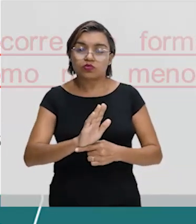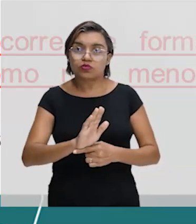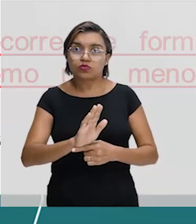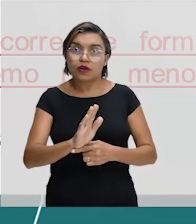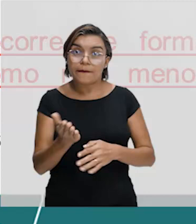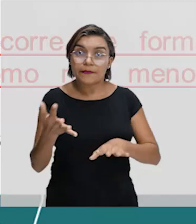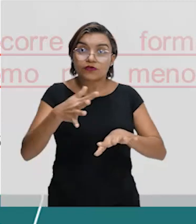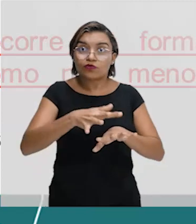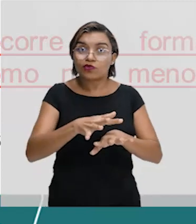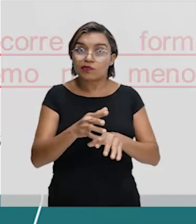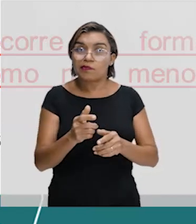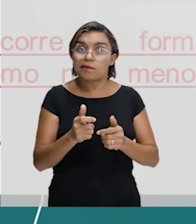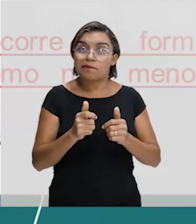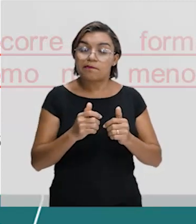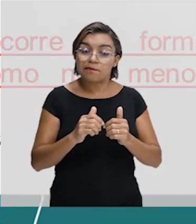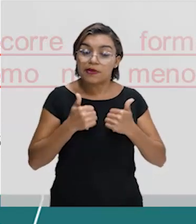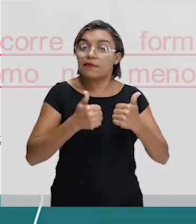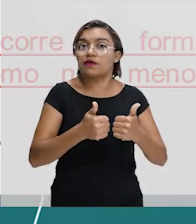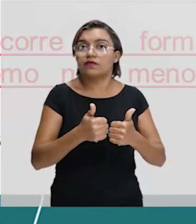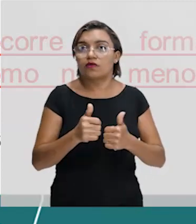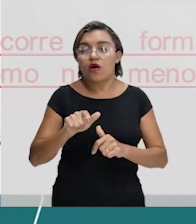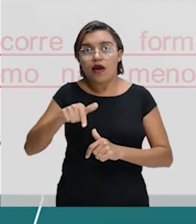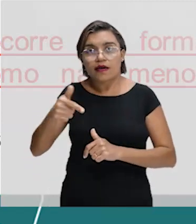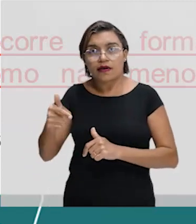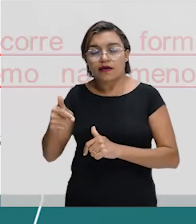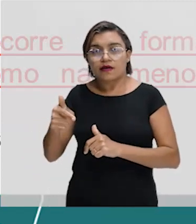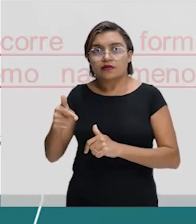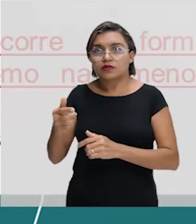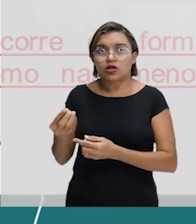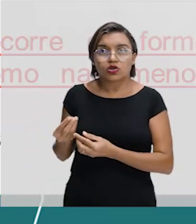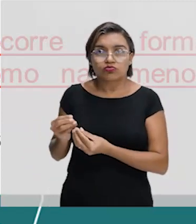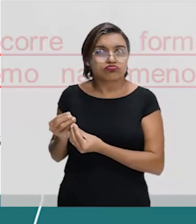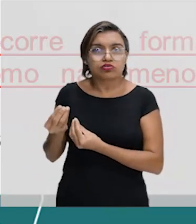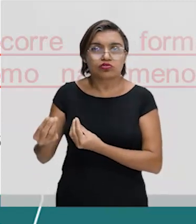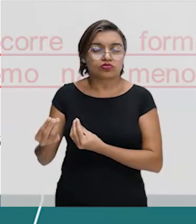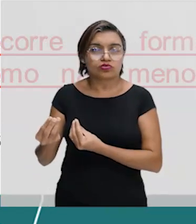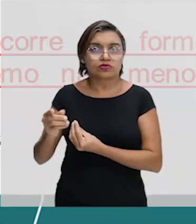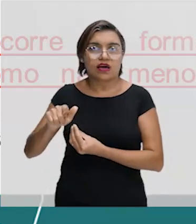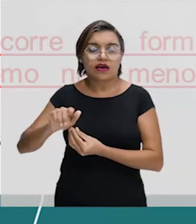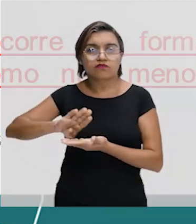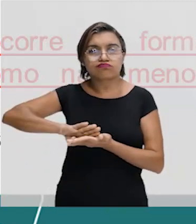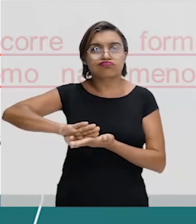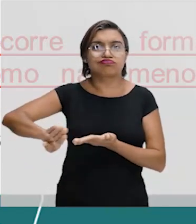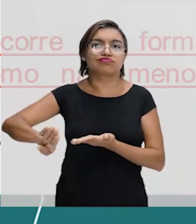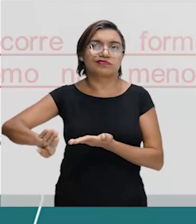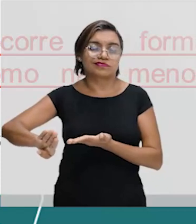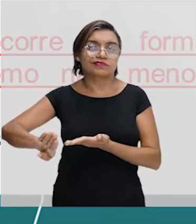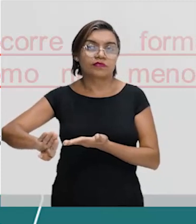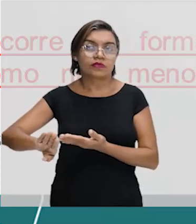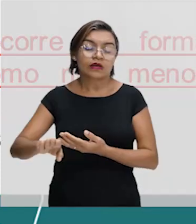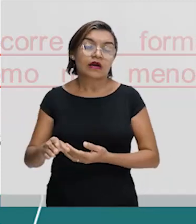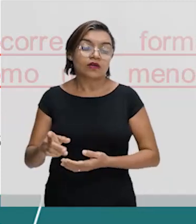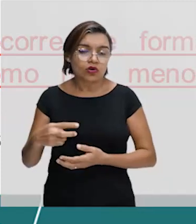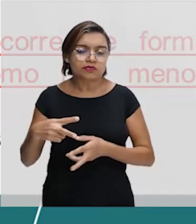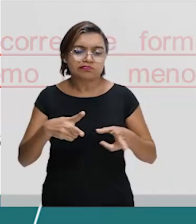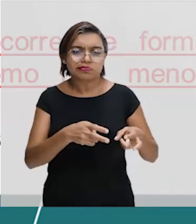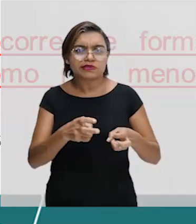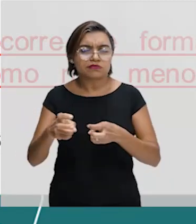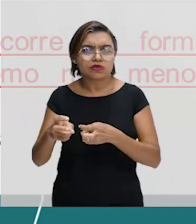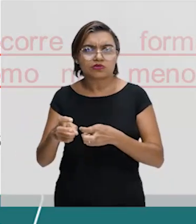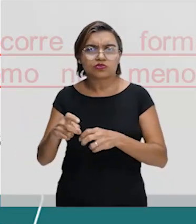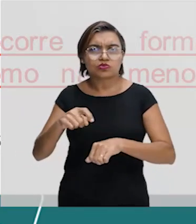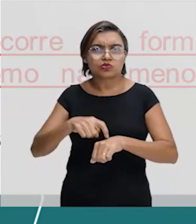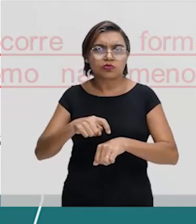primeiramente. E aqueles que contribuem em menor proporção ou não contribuem são jogados para segundo plano. A gente vê isso claramente na